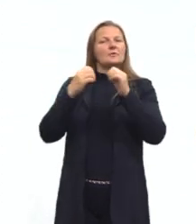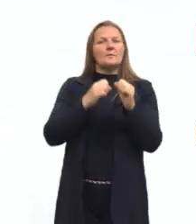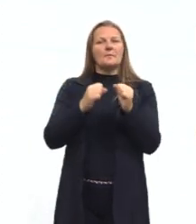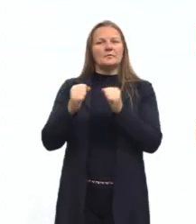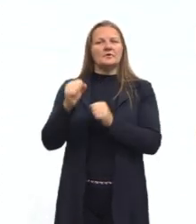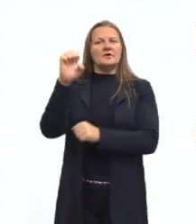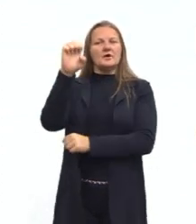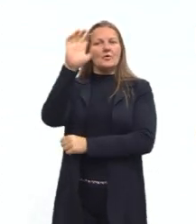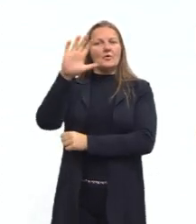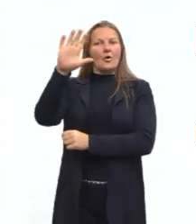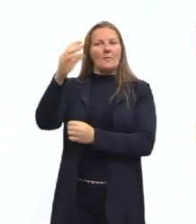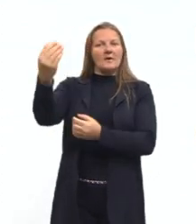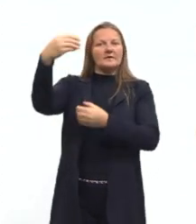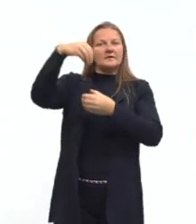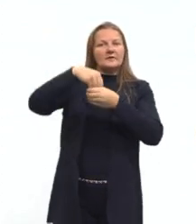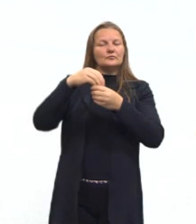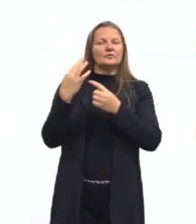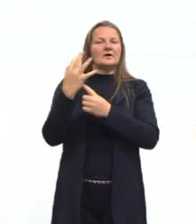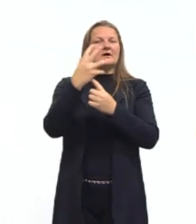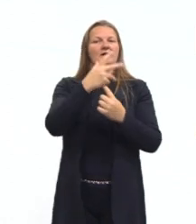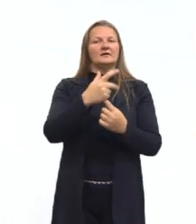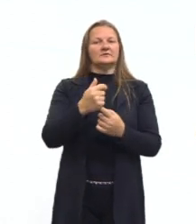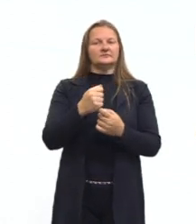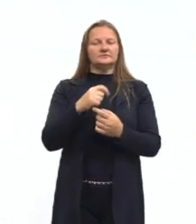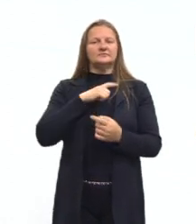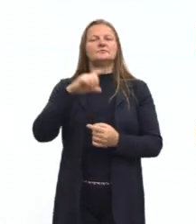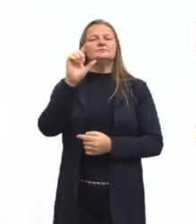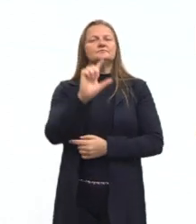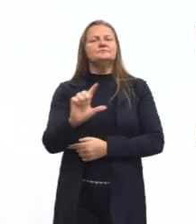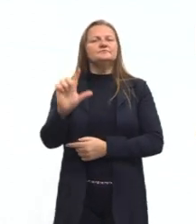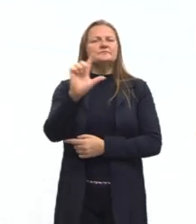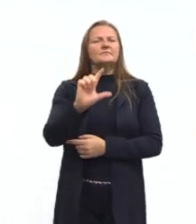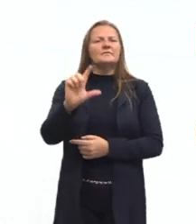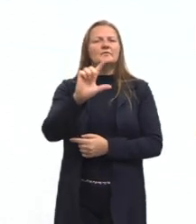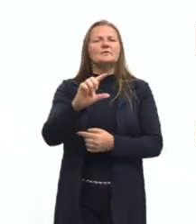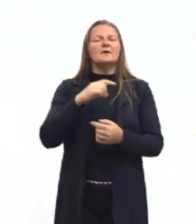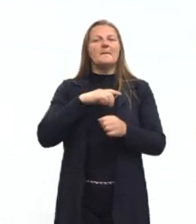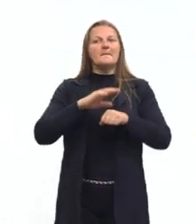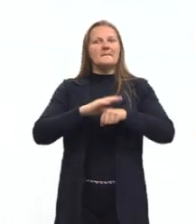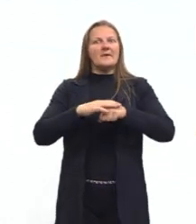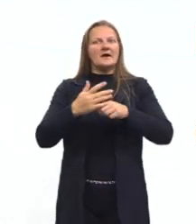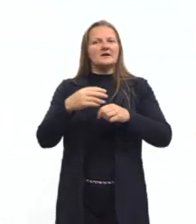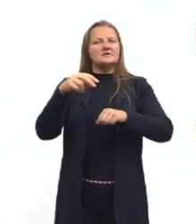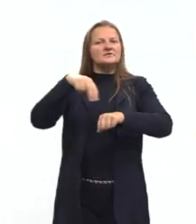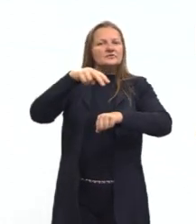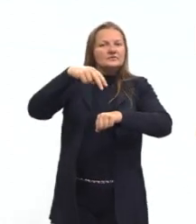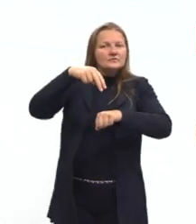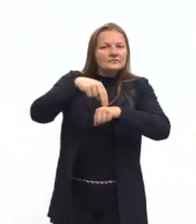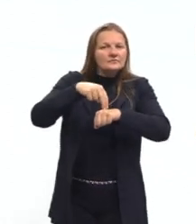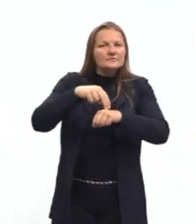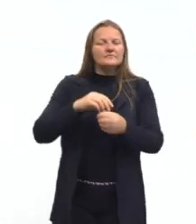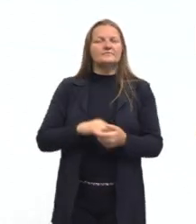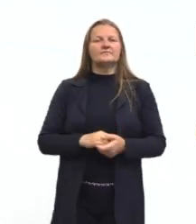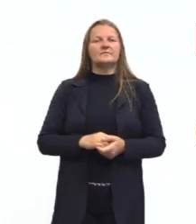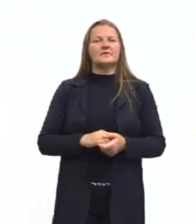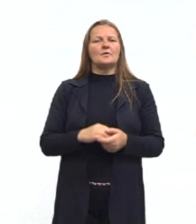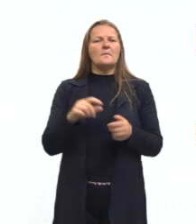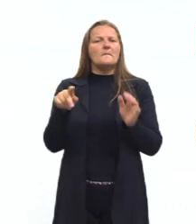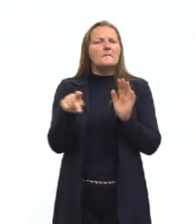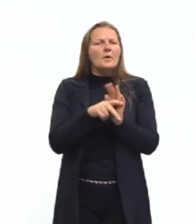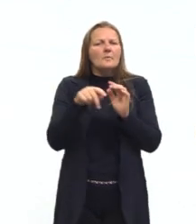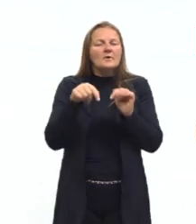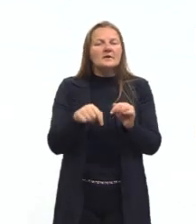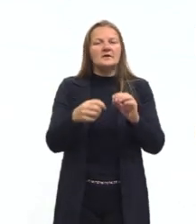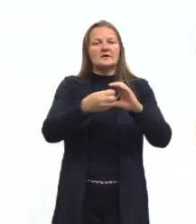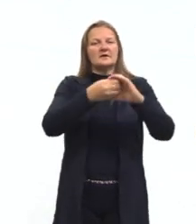europeu dentro da nossa arte e ter uma literatura, uma arte mais nacional, mais raiz do nosso